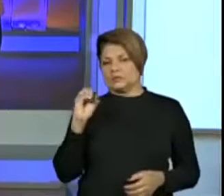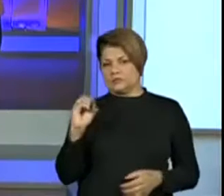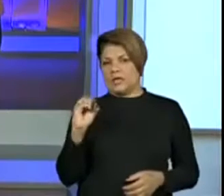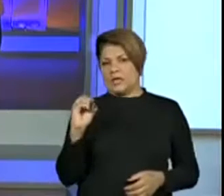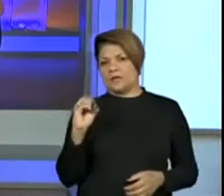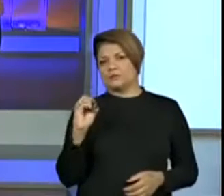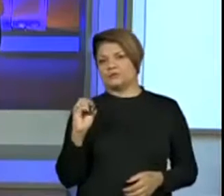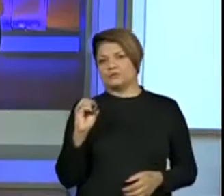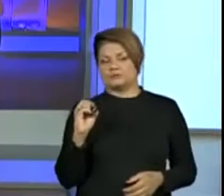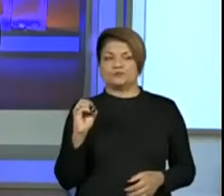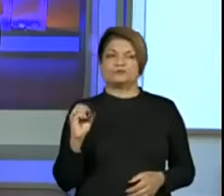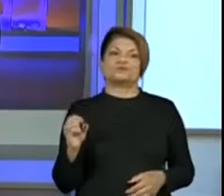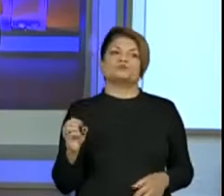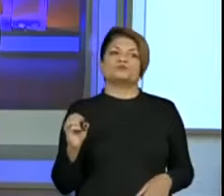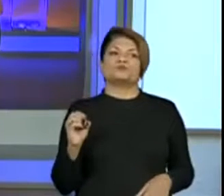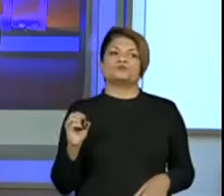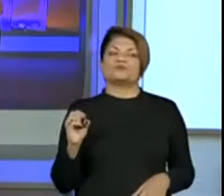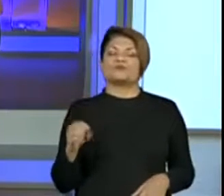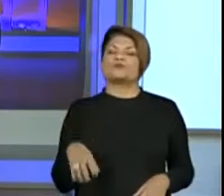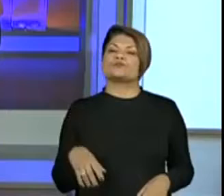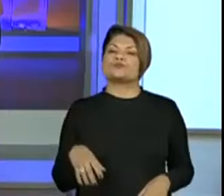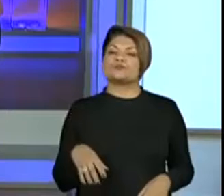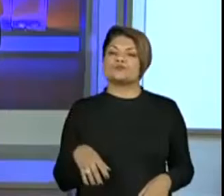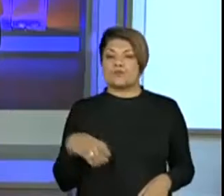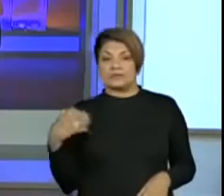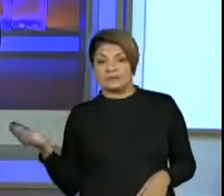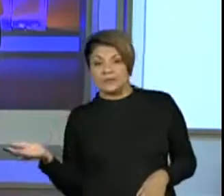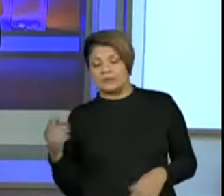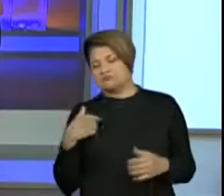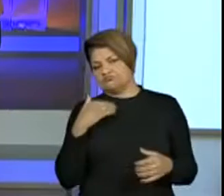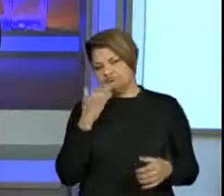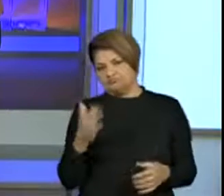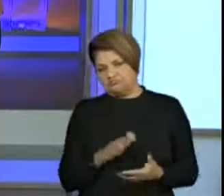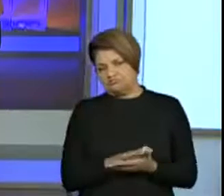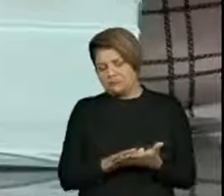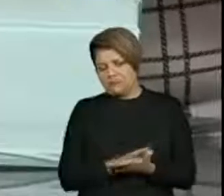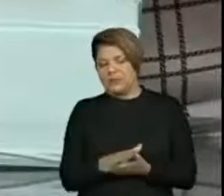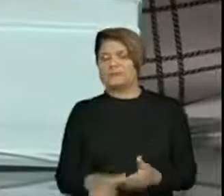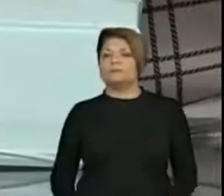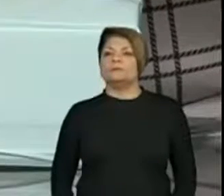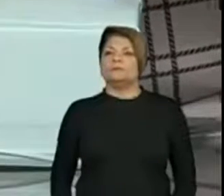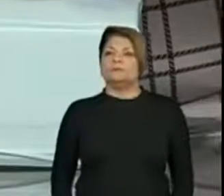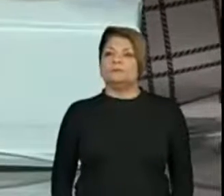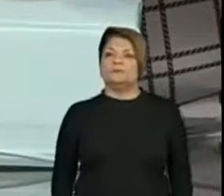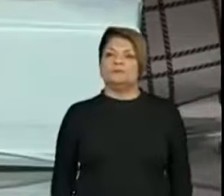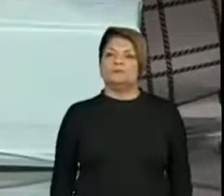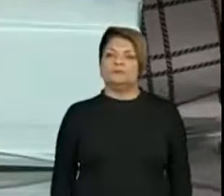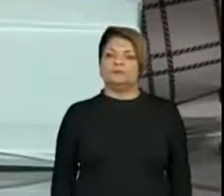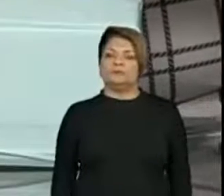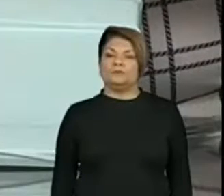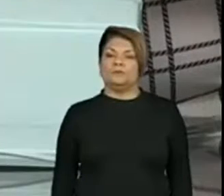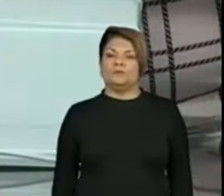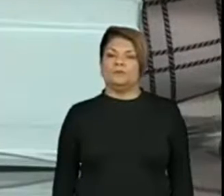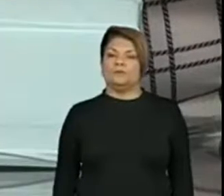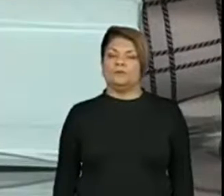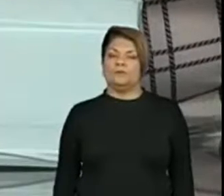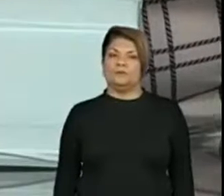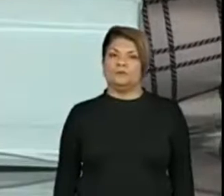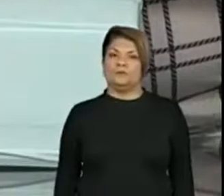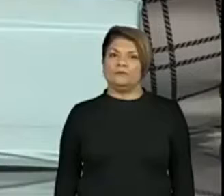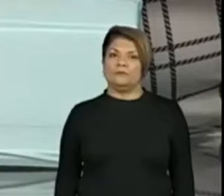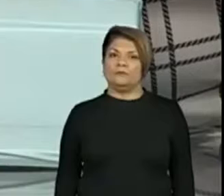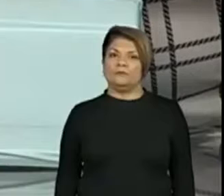Mas, enfim, nós temos três centenas e três dezenas. Nós precisamos sobrepor essa daqui. Nós vamos colocar lá na frente?